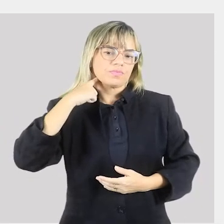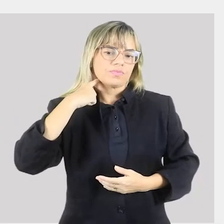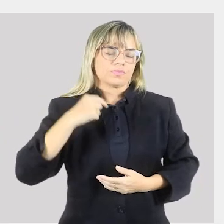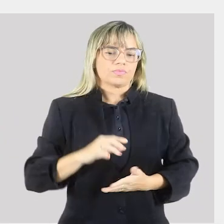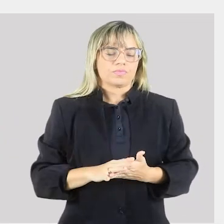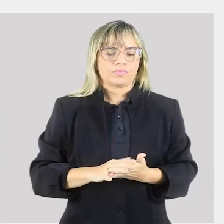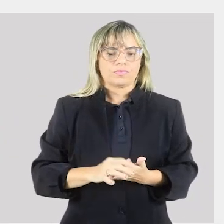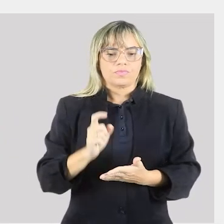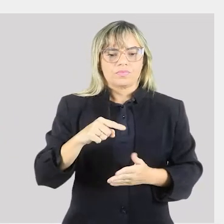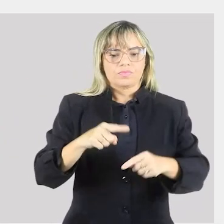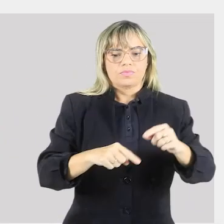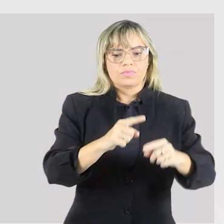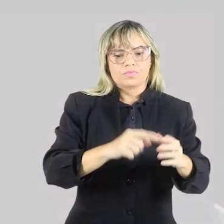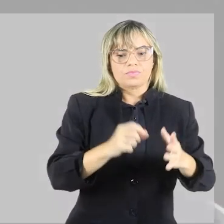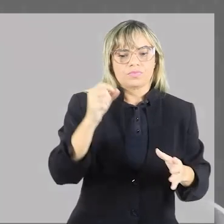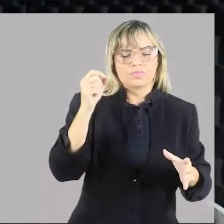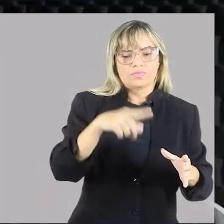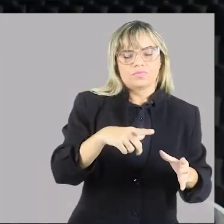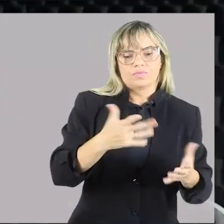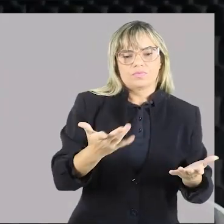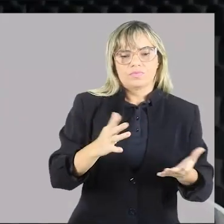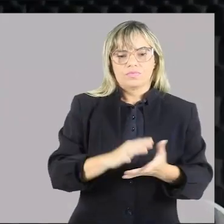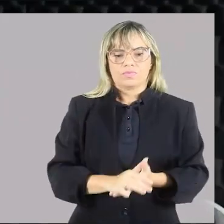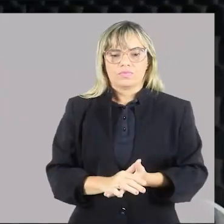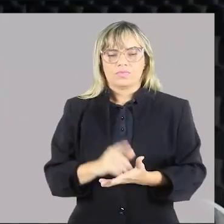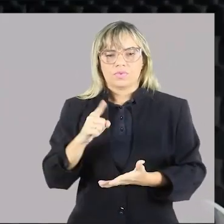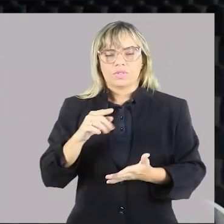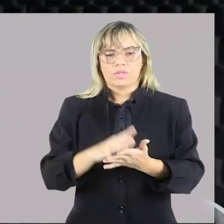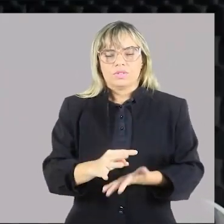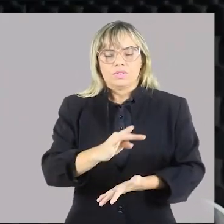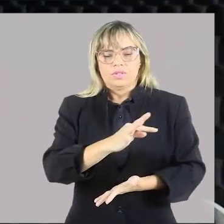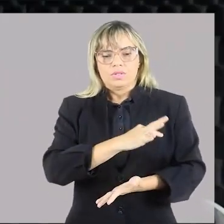expressão técnica denominada de resíduos sólidos.